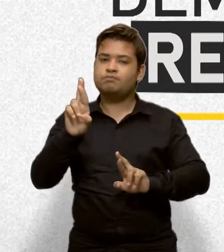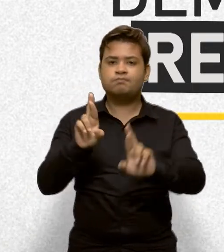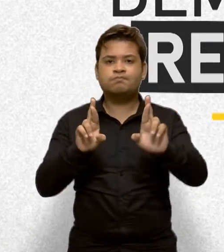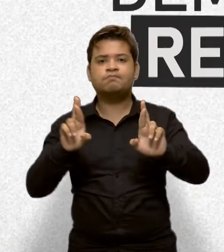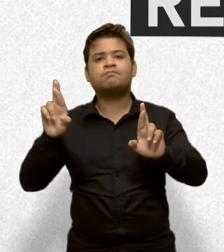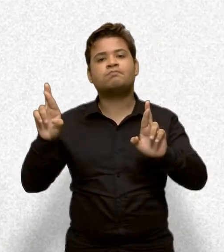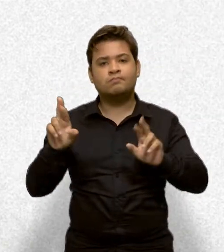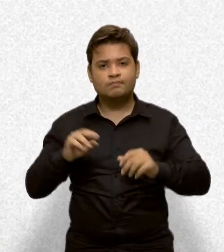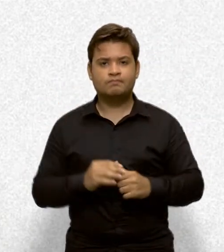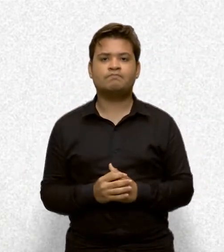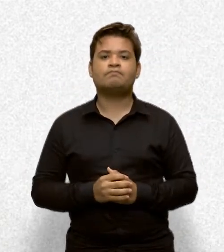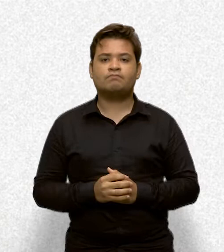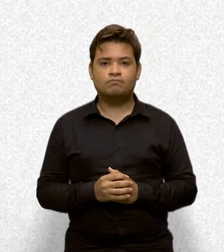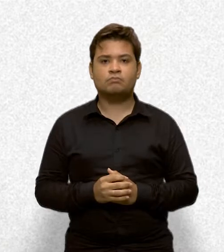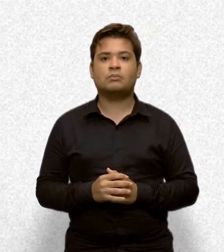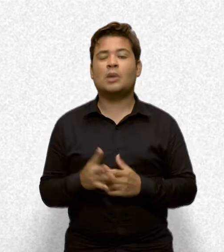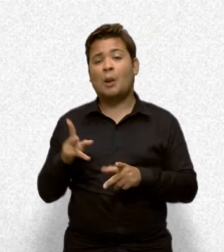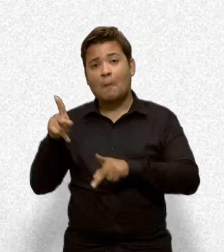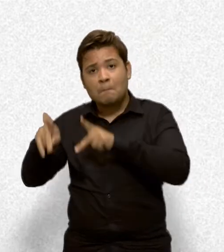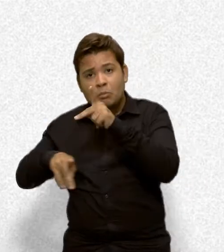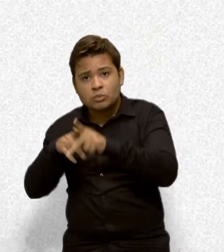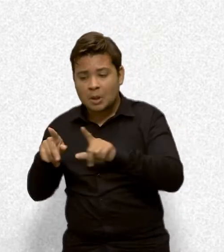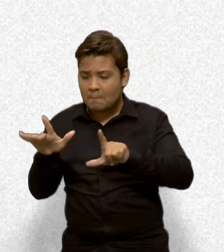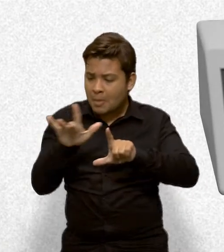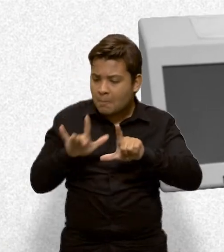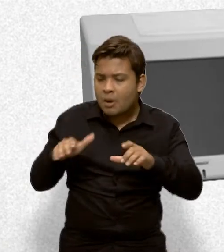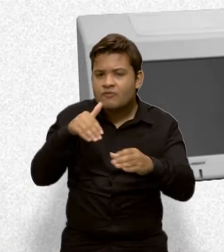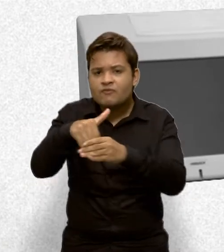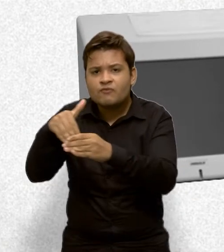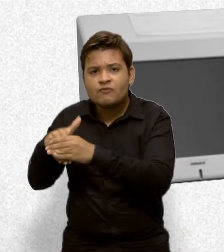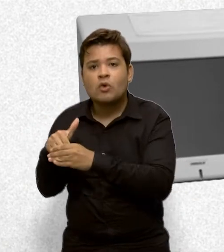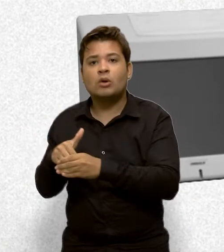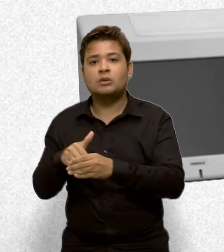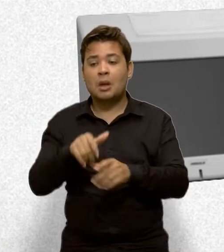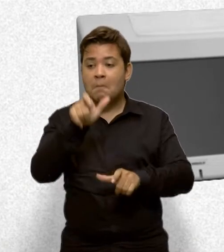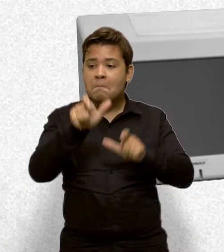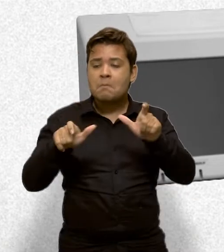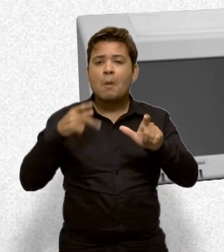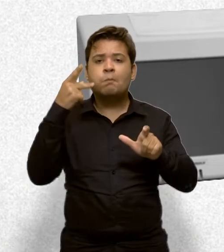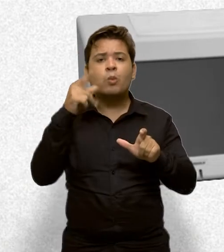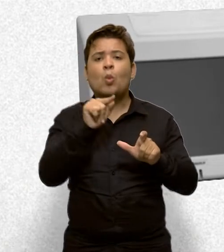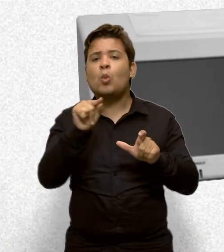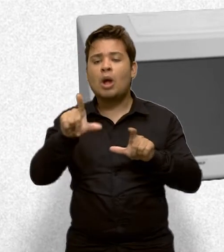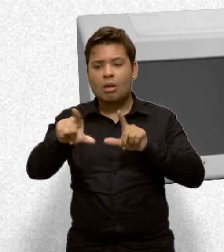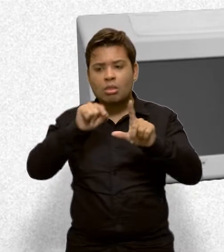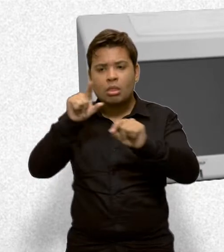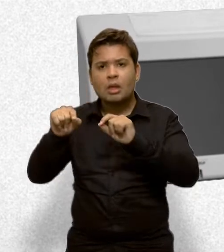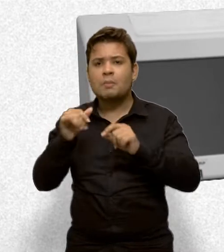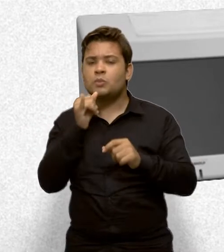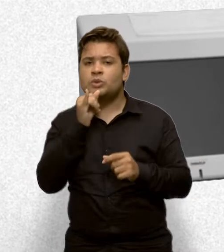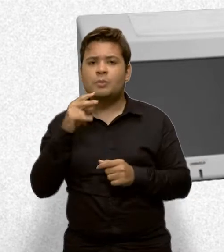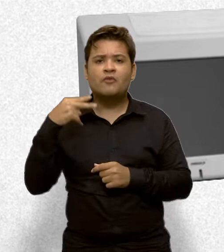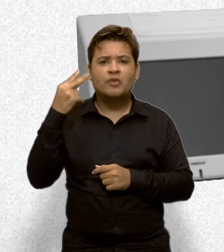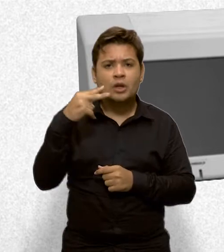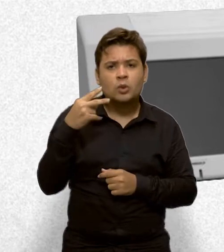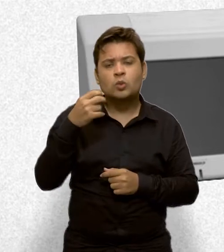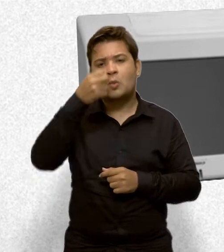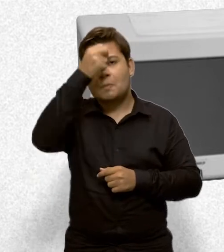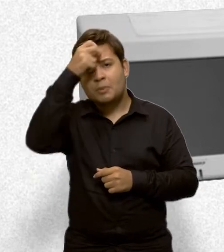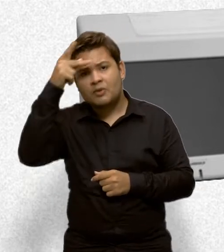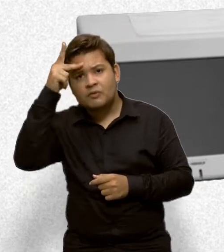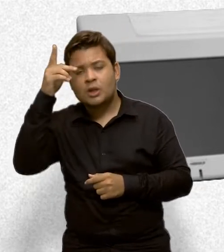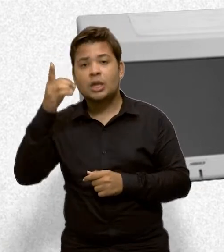Nele, a população vota para escolher os representantes políticos, como vereadores, prefeitos, deputados,